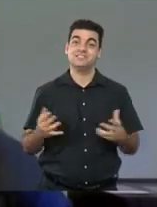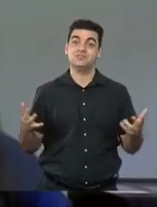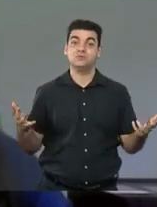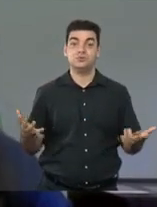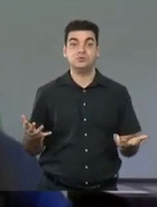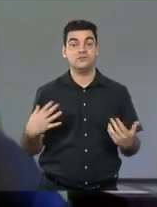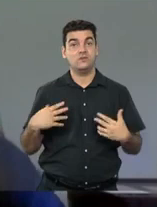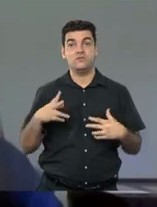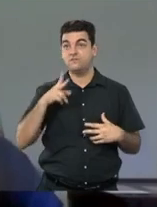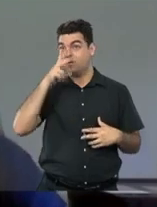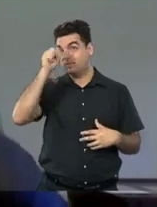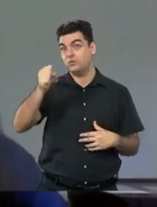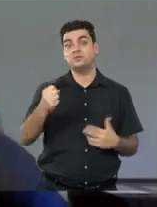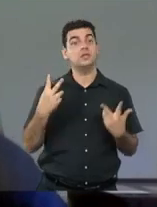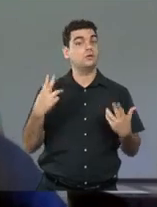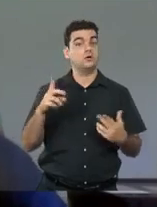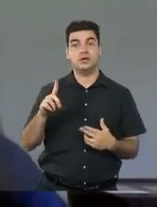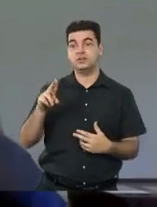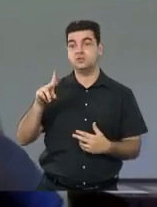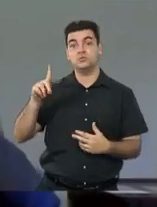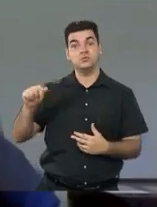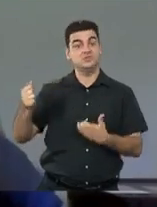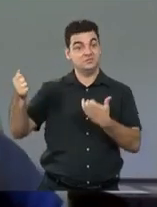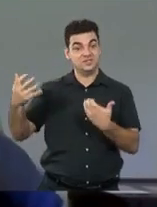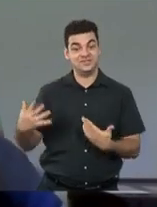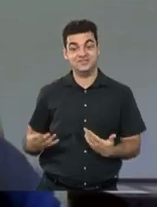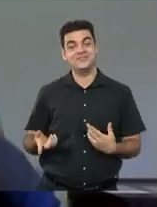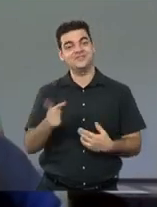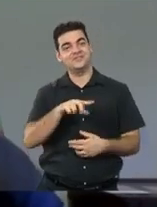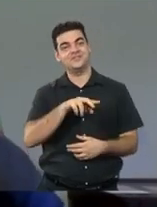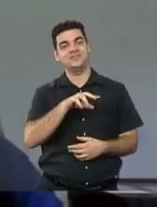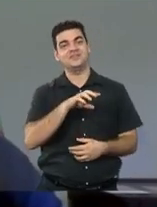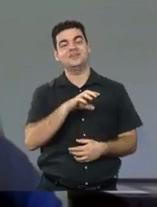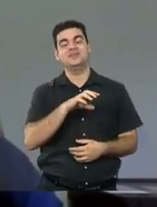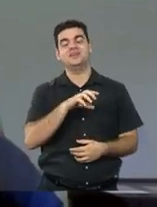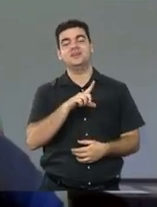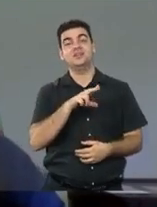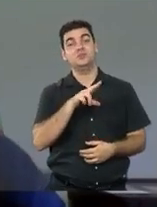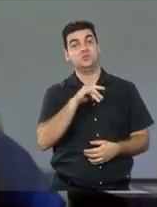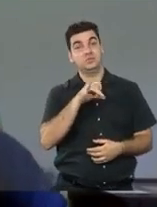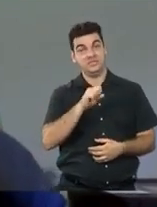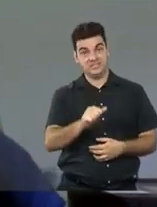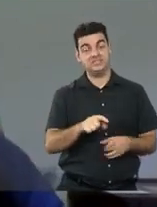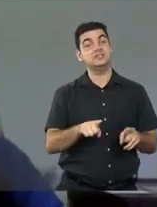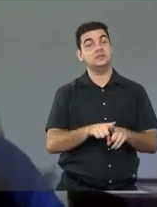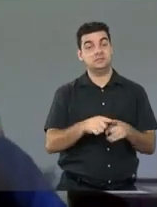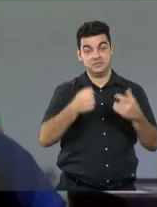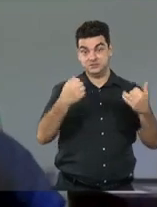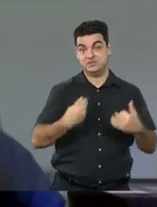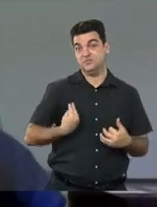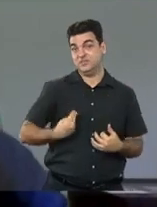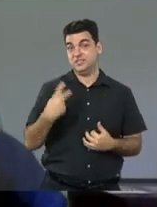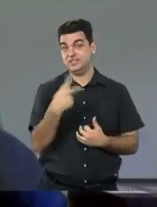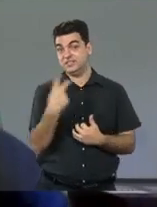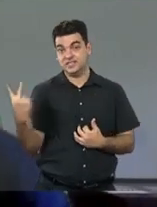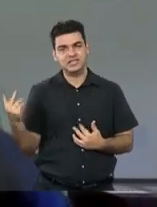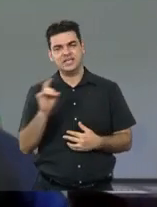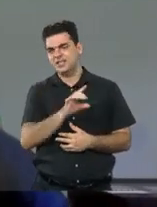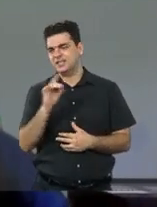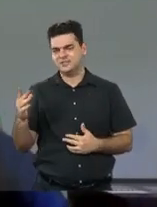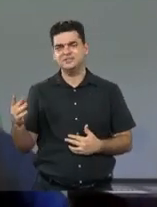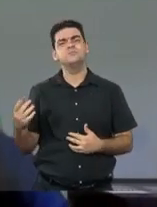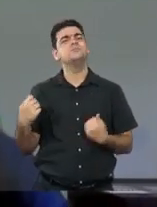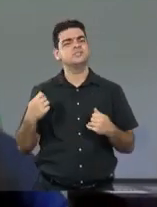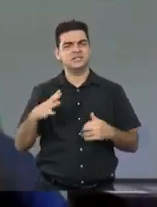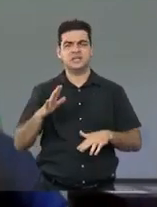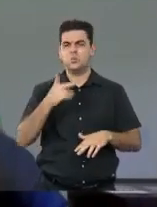ficou ouvindo a Duda falar, contando a história, a Luísa, falando da vida, a questão. Eu acho que sempre tem